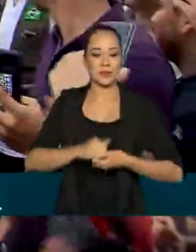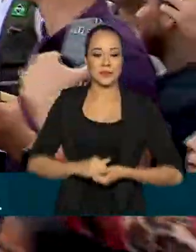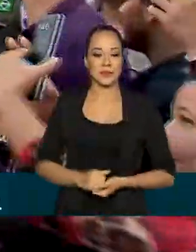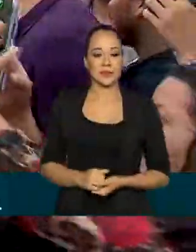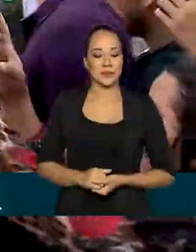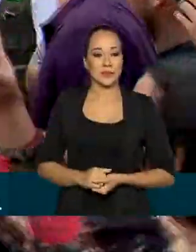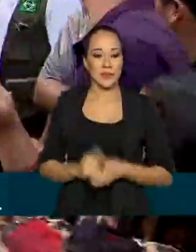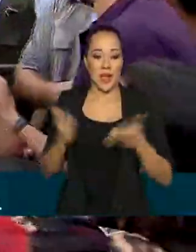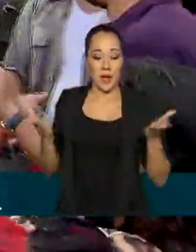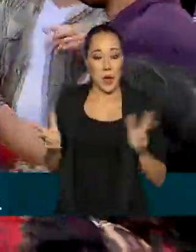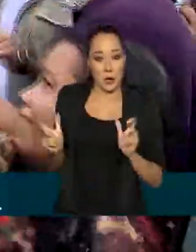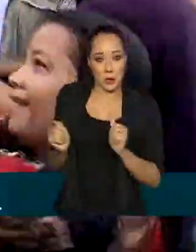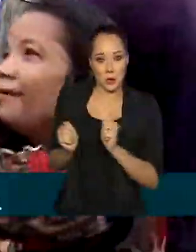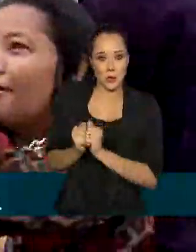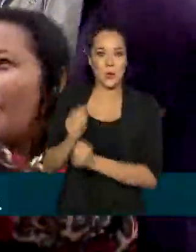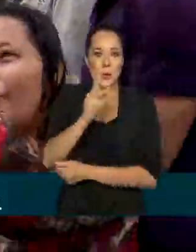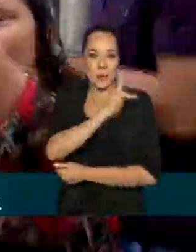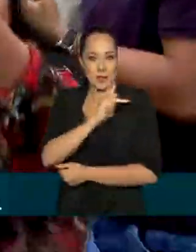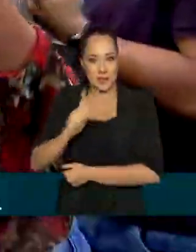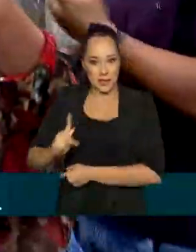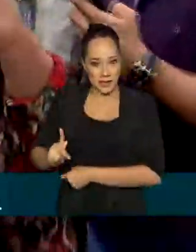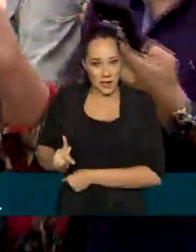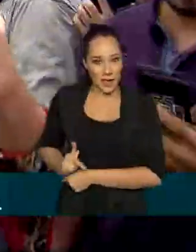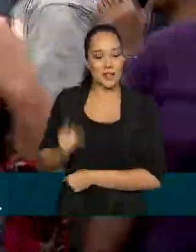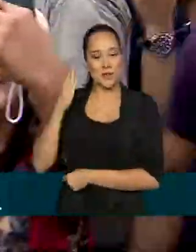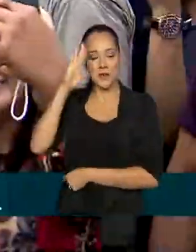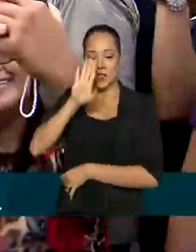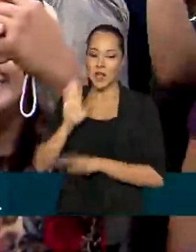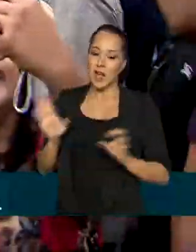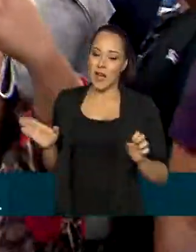E agora o presidente aí abraçado pelas crianças,